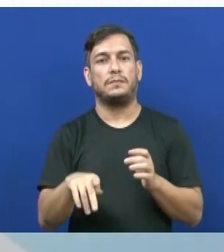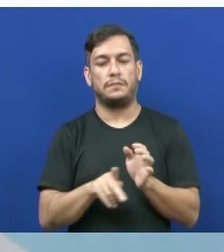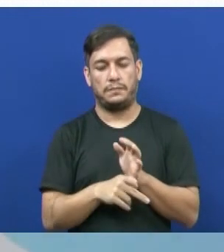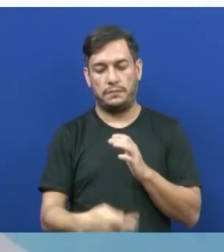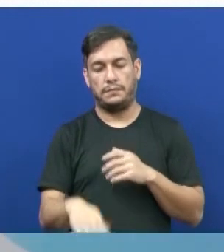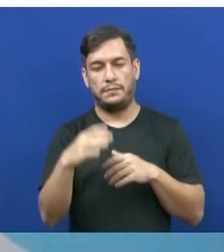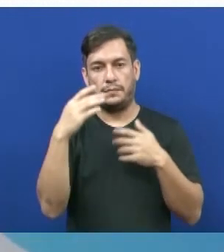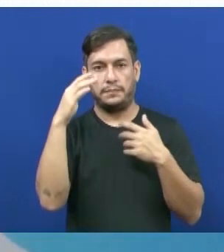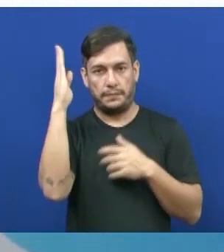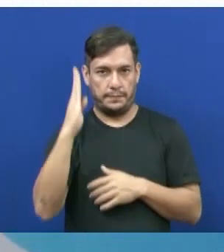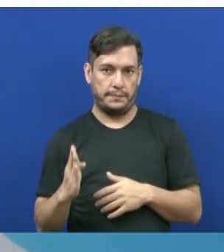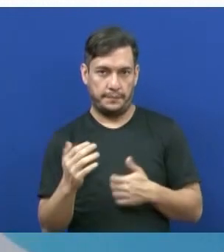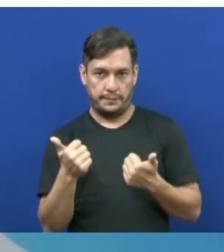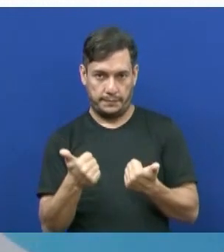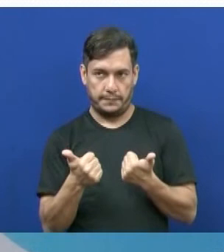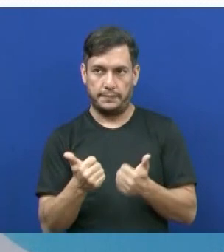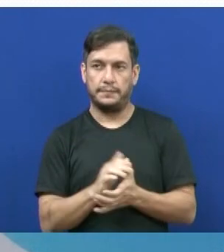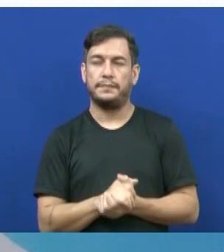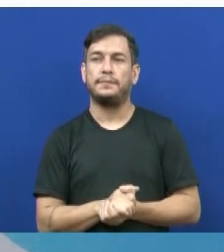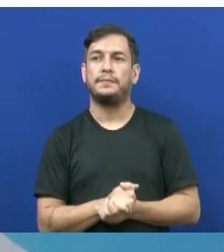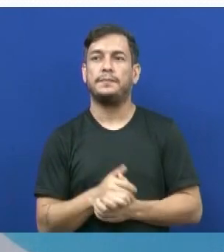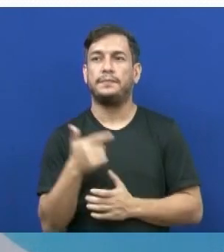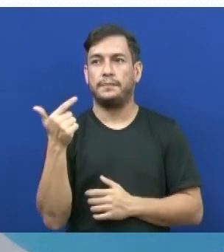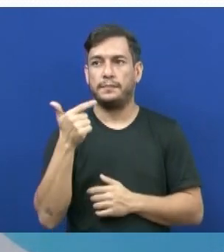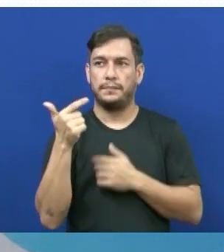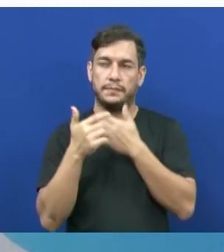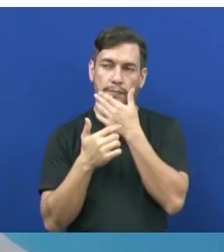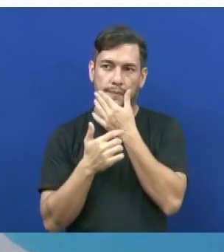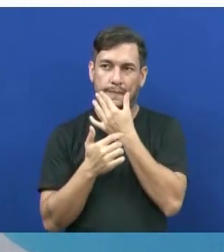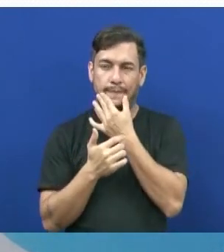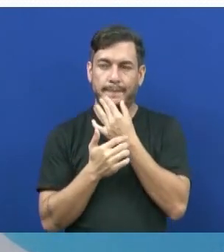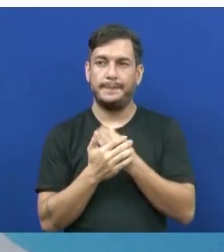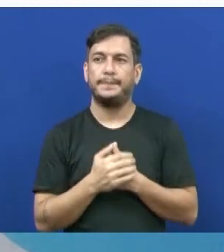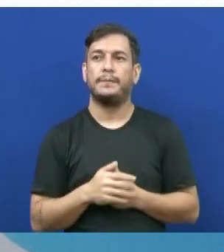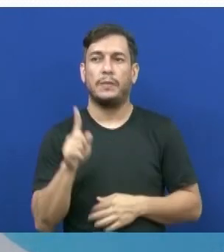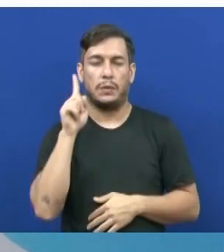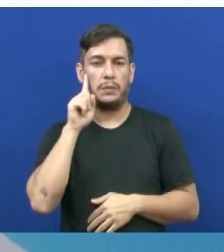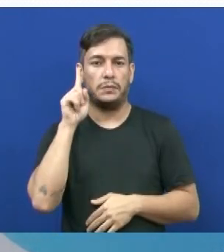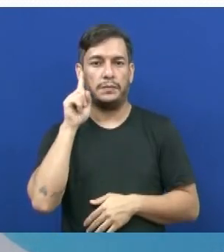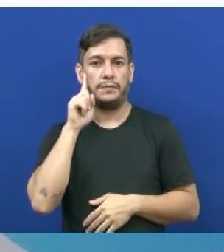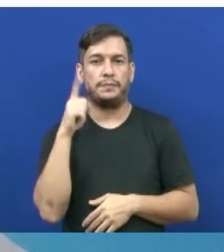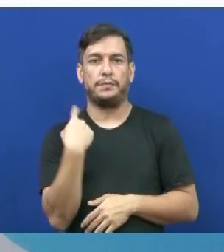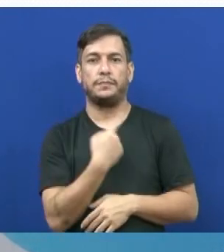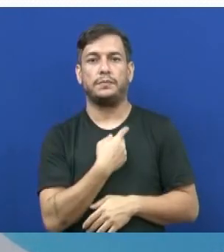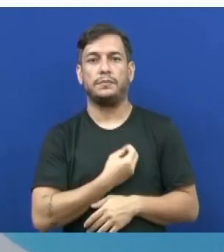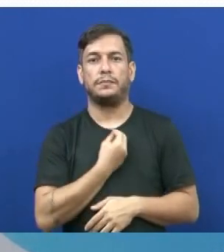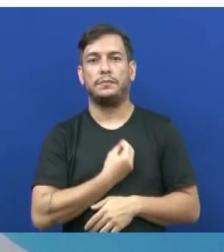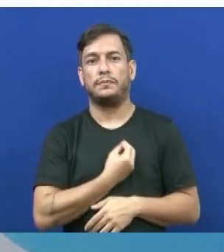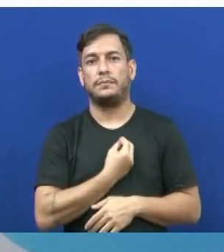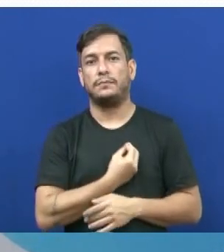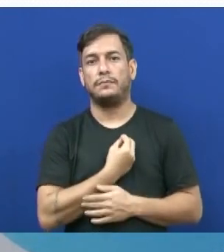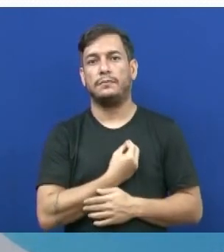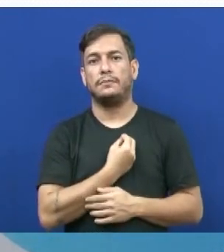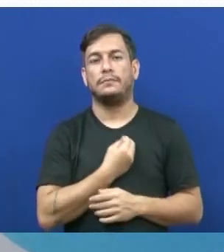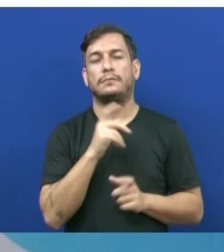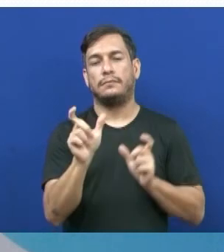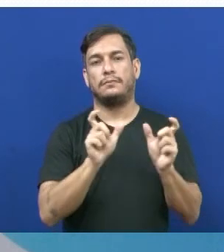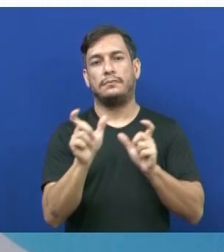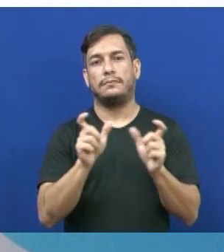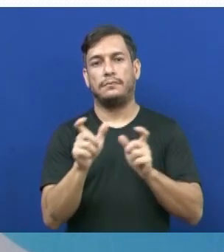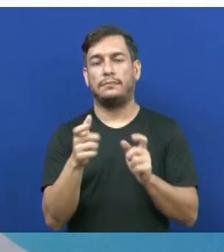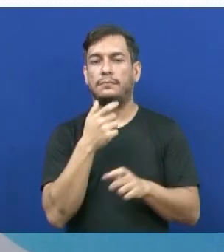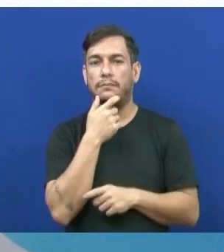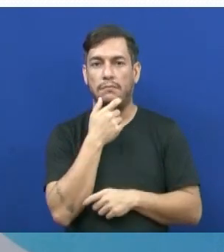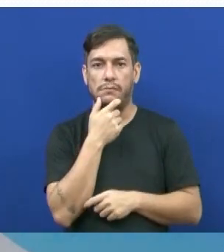aqui da nossa língua, ok? Questão dois, acompanhe aqui. Todos os dias nós convivemos com uma série de palavras em